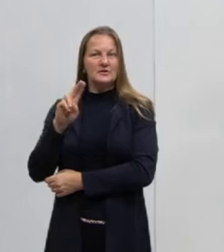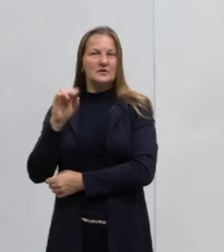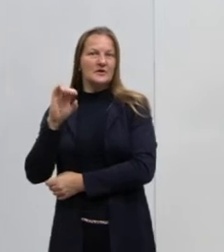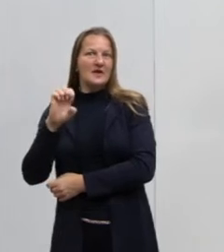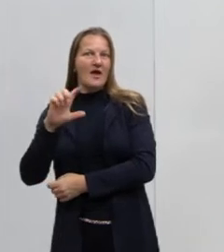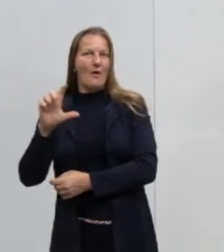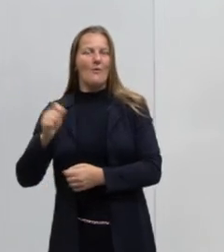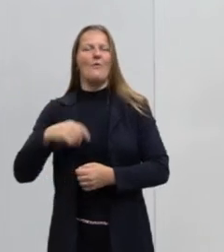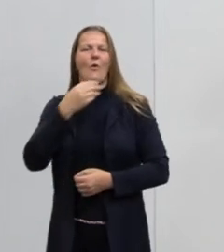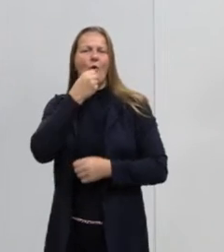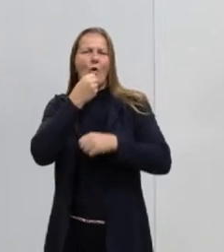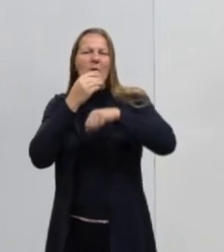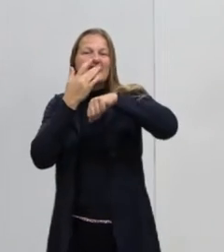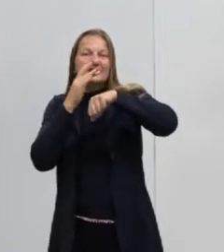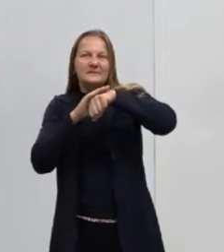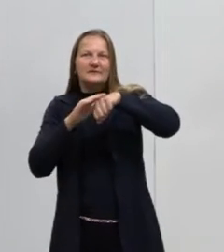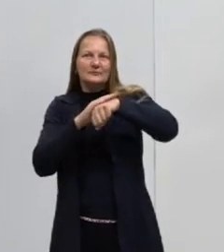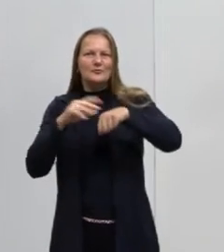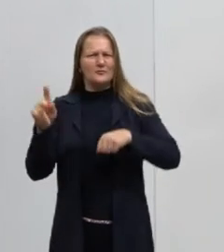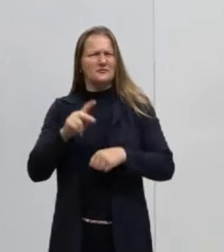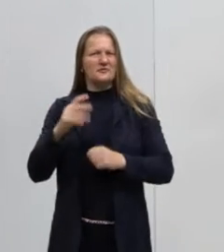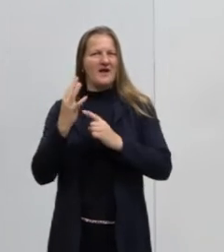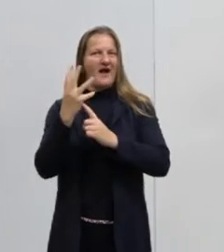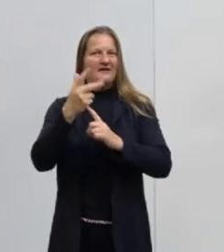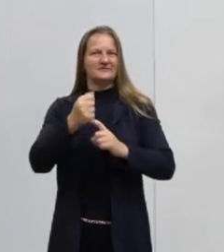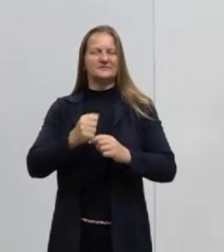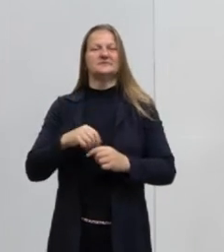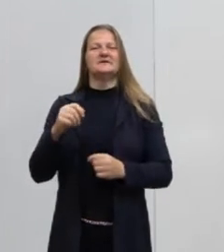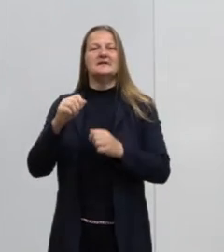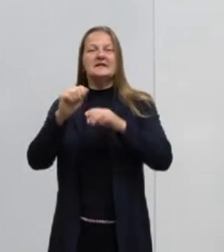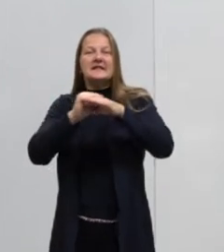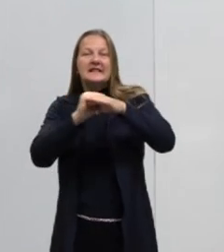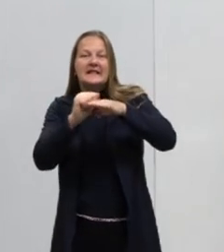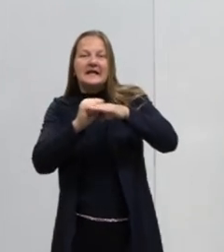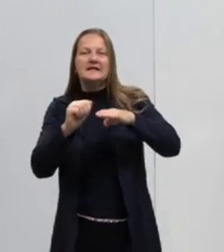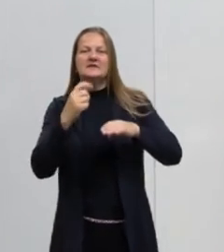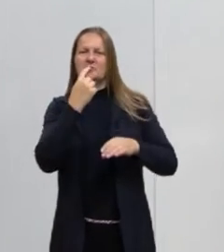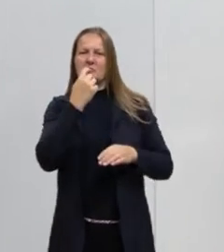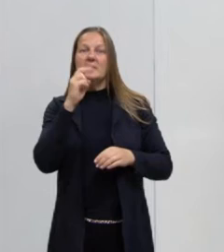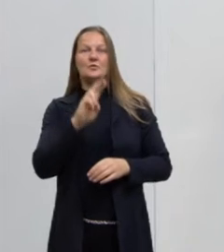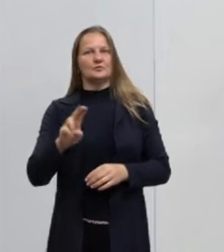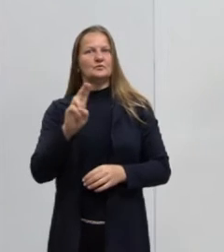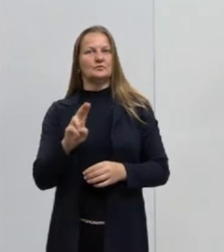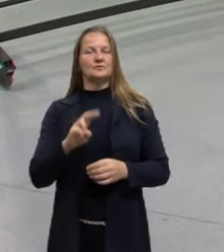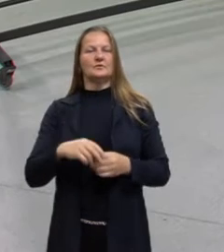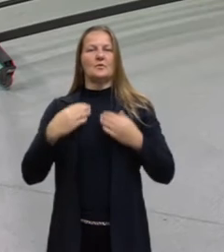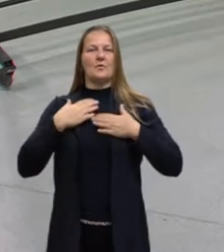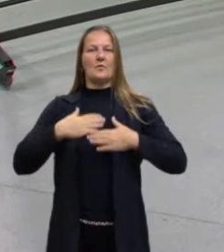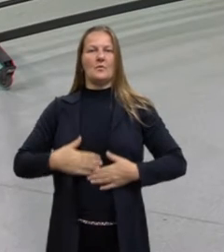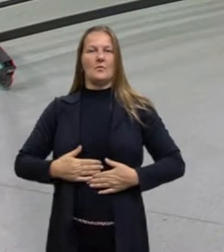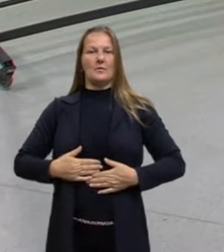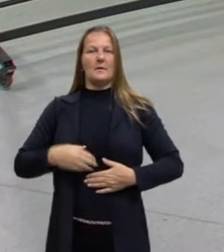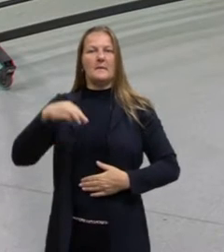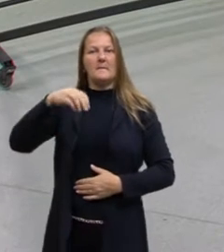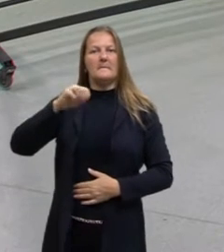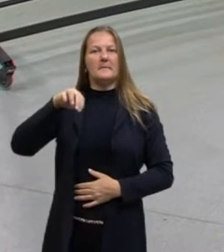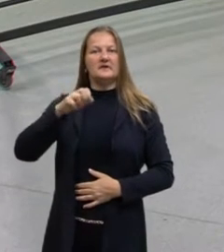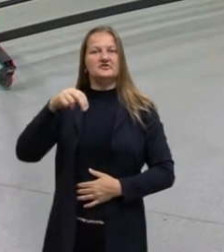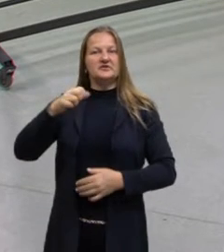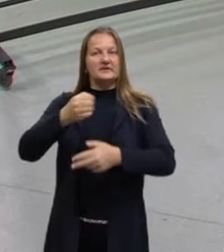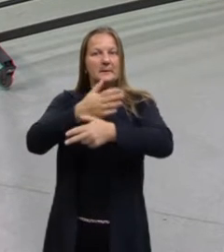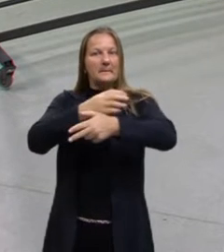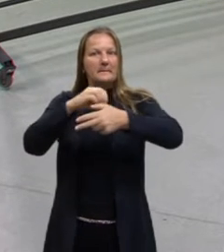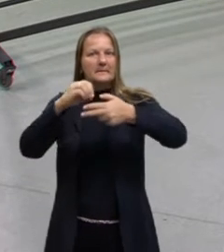homem branco, estou usando um tênis vermelho, calça preta, camisana cor magenta do